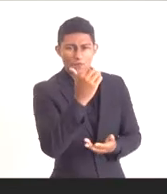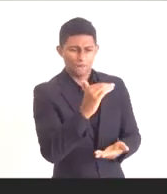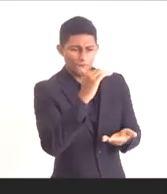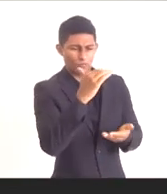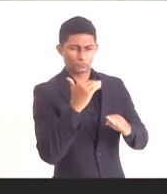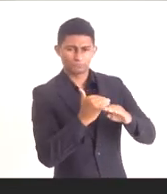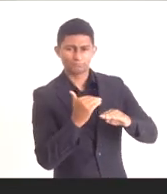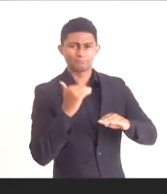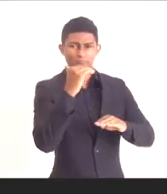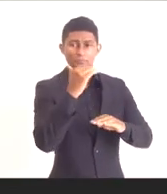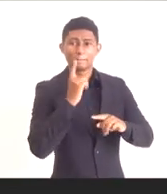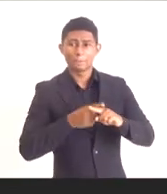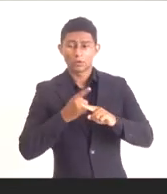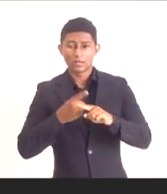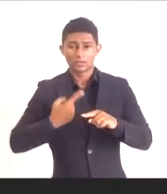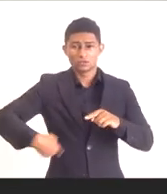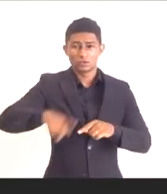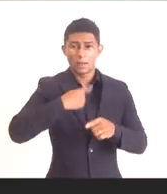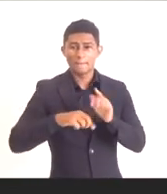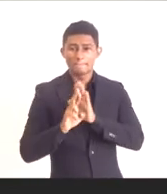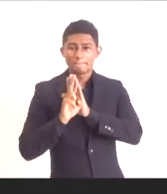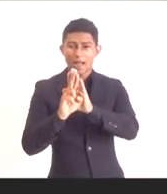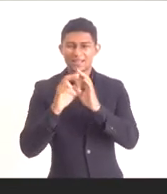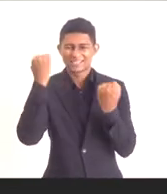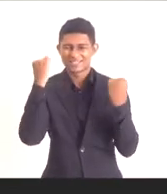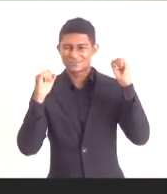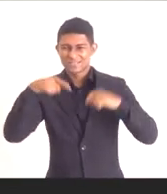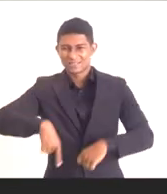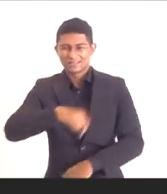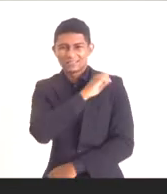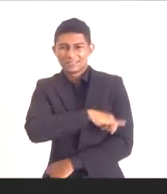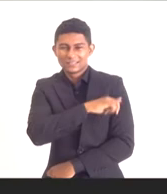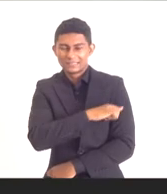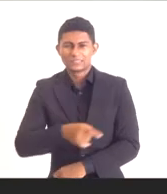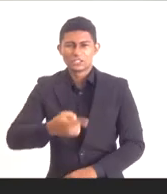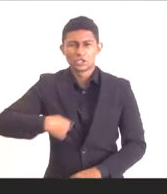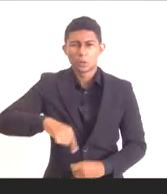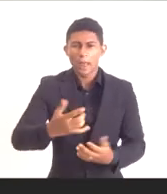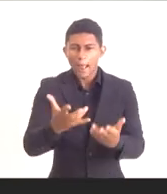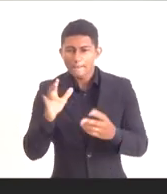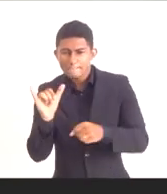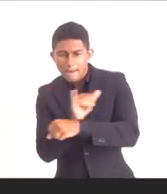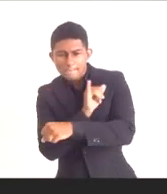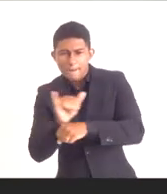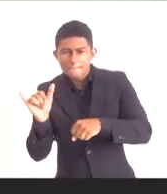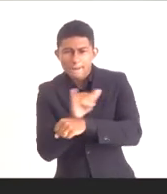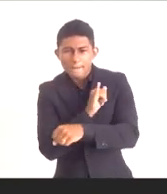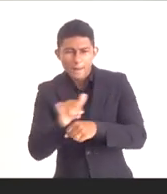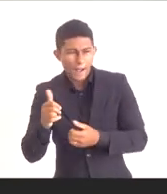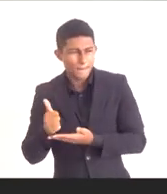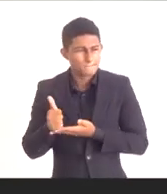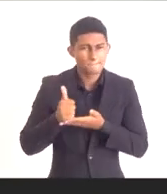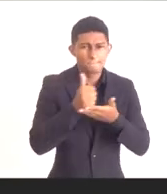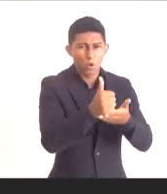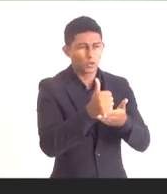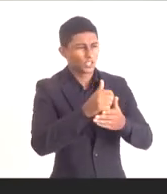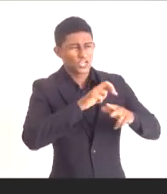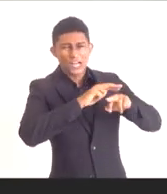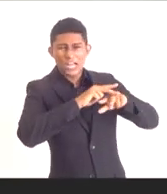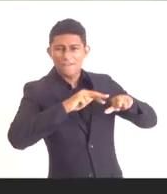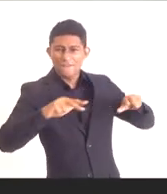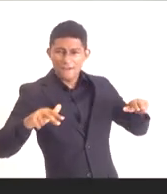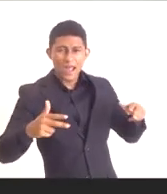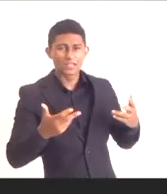como representante da indústria do Rio, tem por atribuição formular, implementar e apoiar medidas que contribuam para o